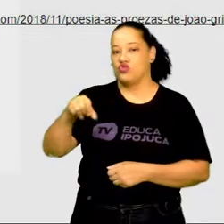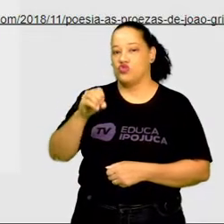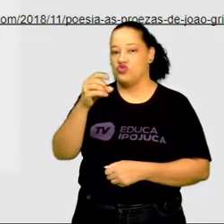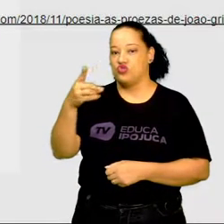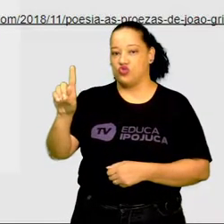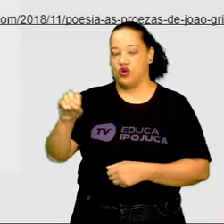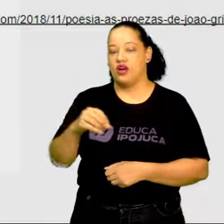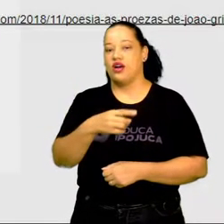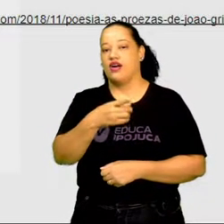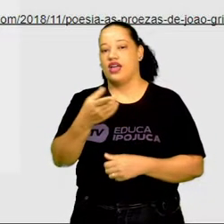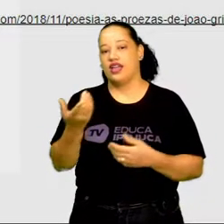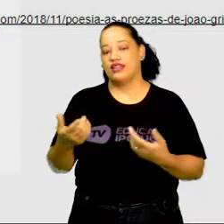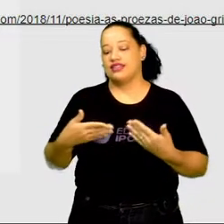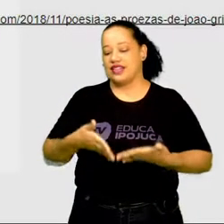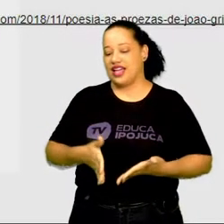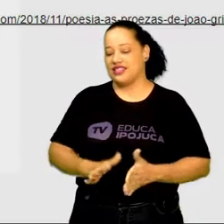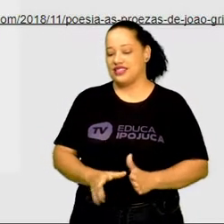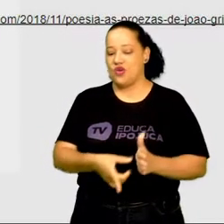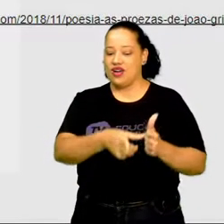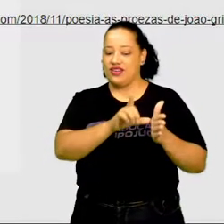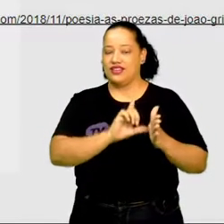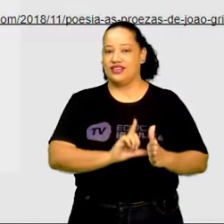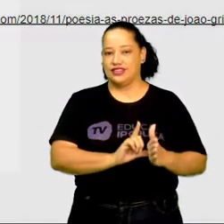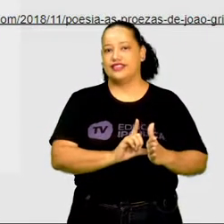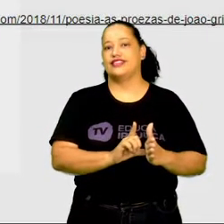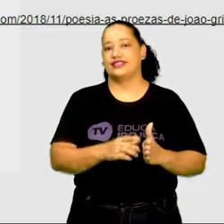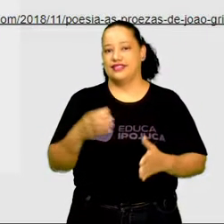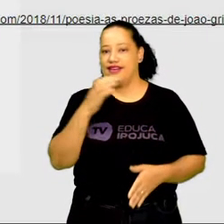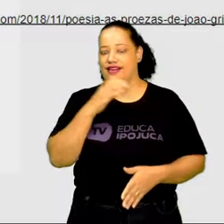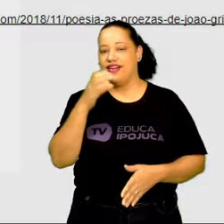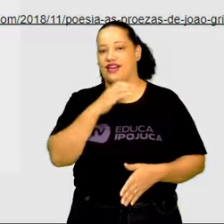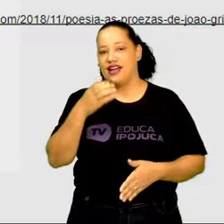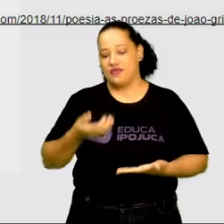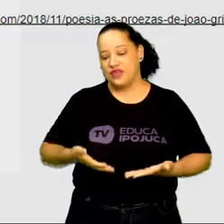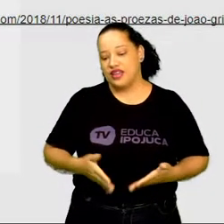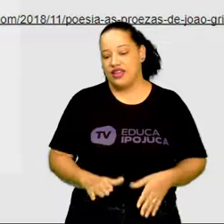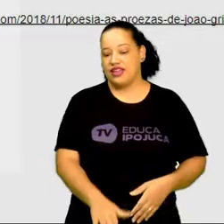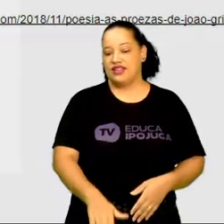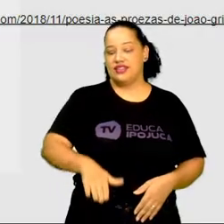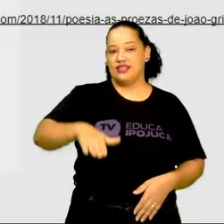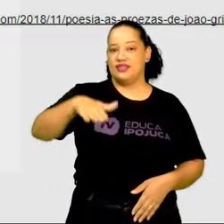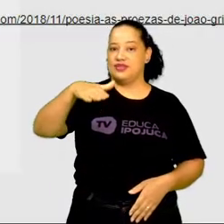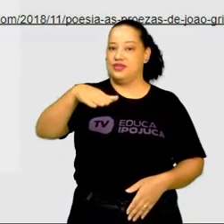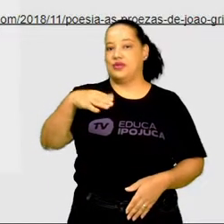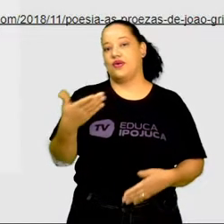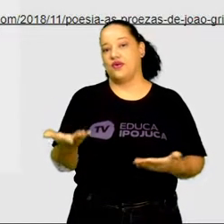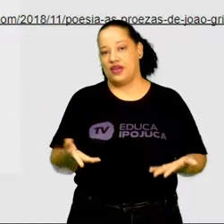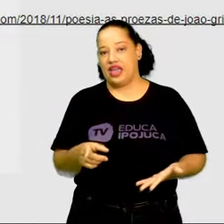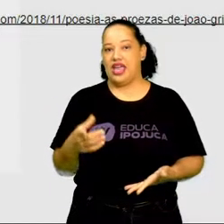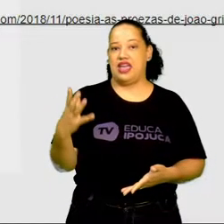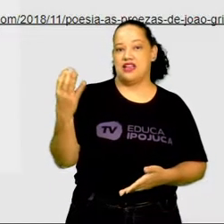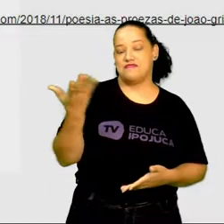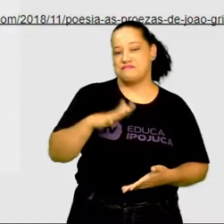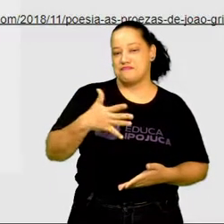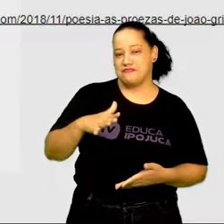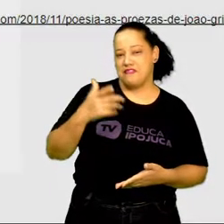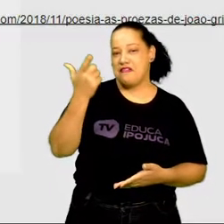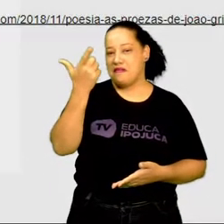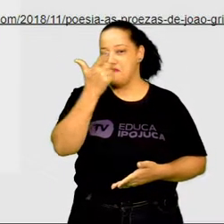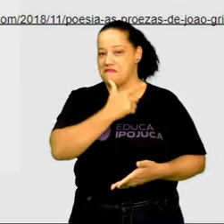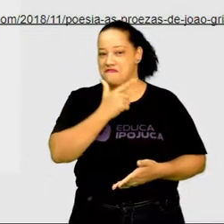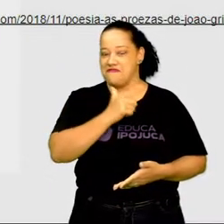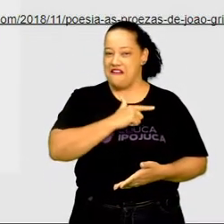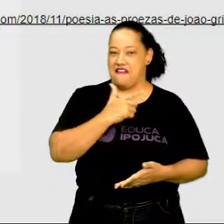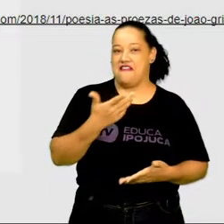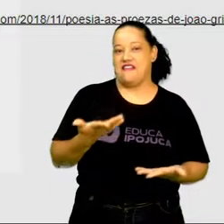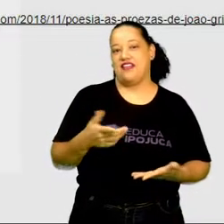que nasceu antes do dia. Criou-se sem formosura, mas tinha sabedoria. E morreu depois da